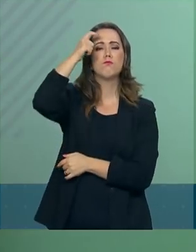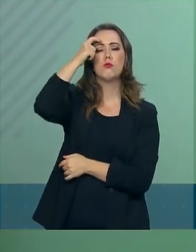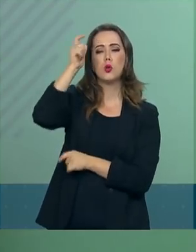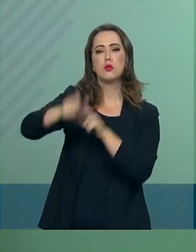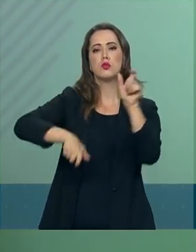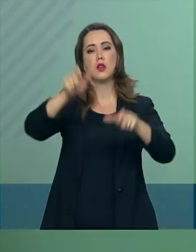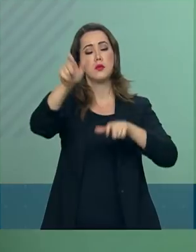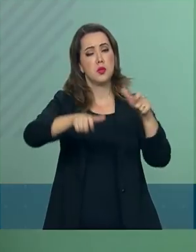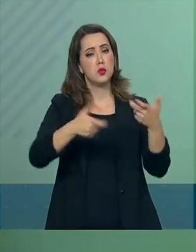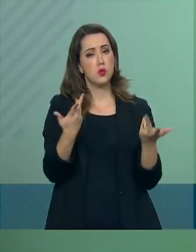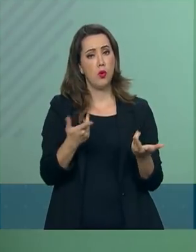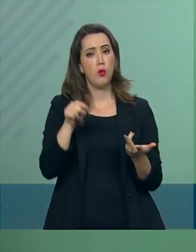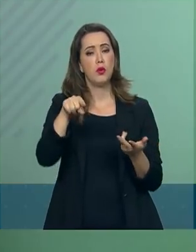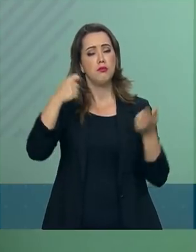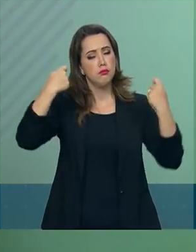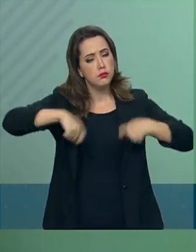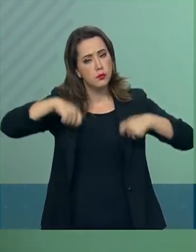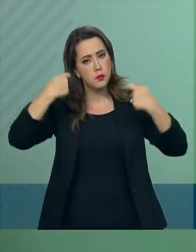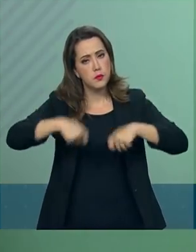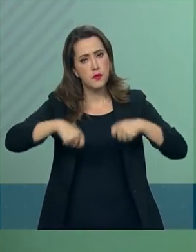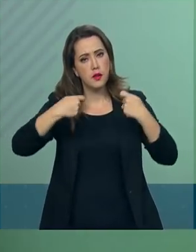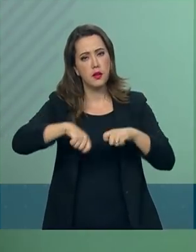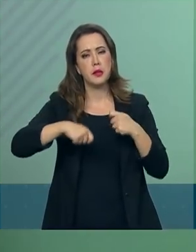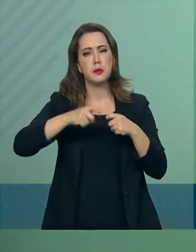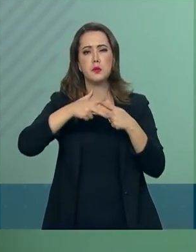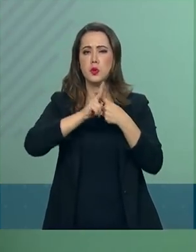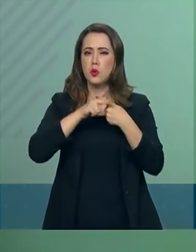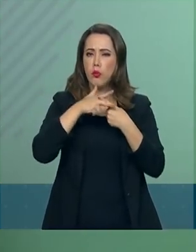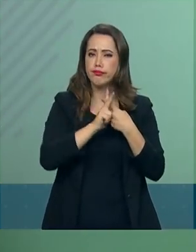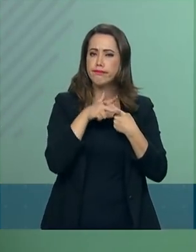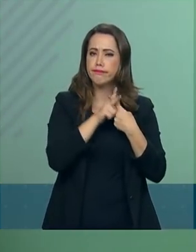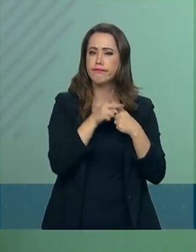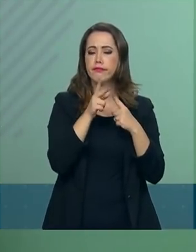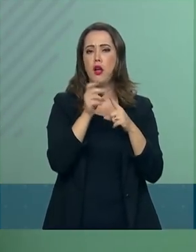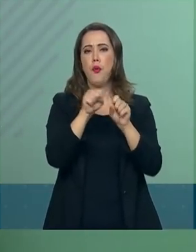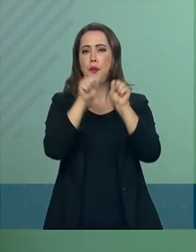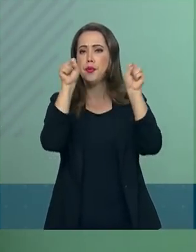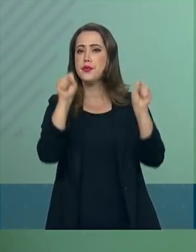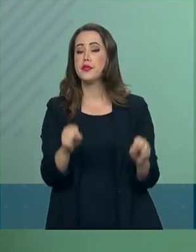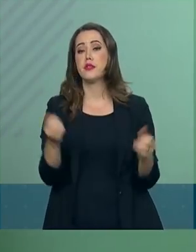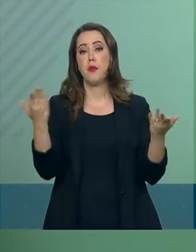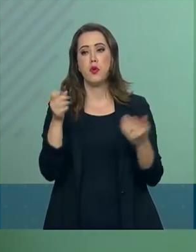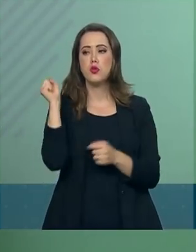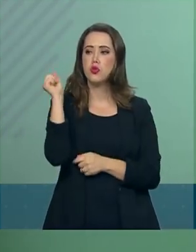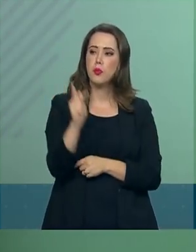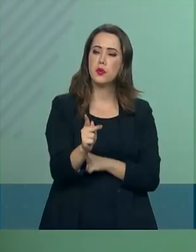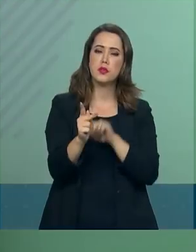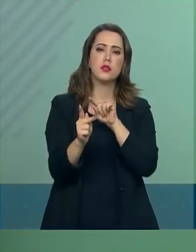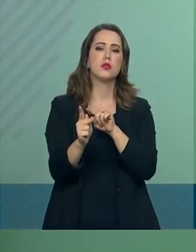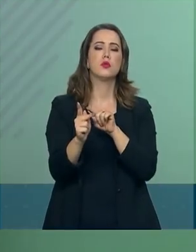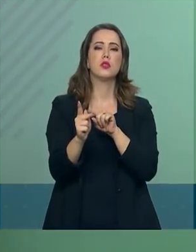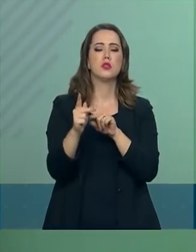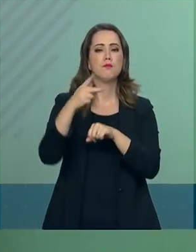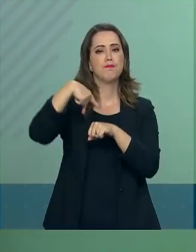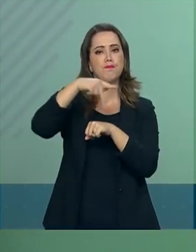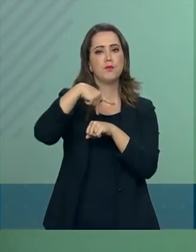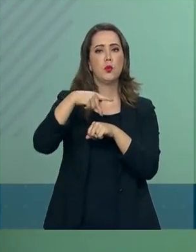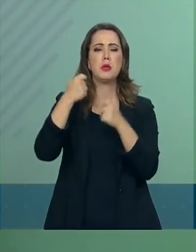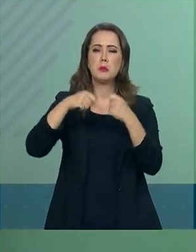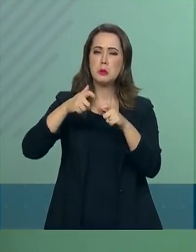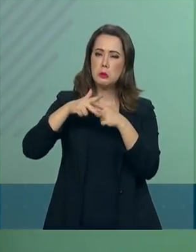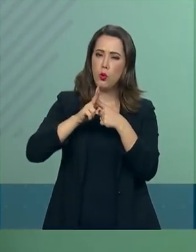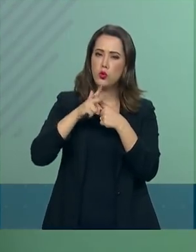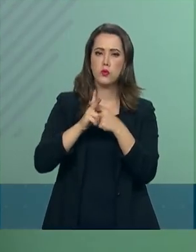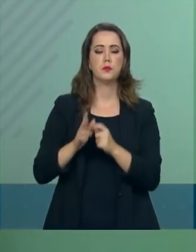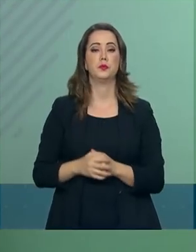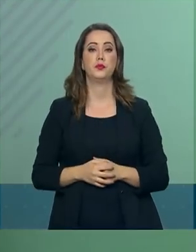população para a necessidade da revisão do sistema de aposentadorias do país. A